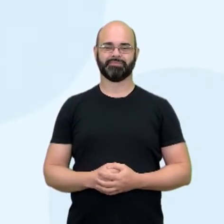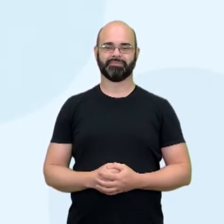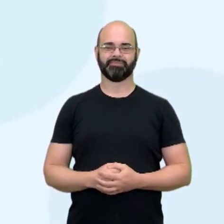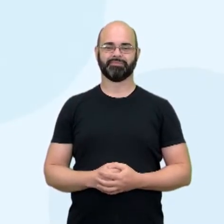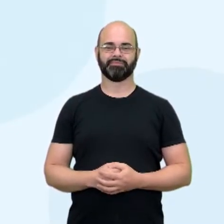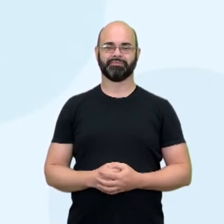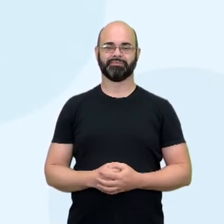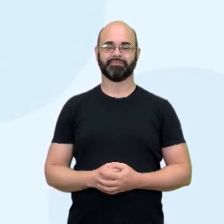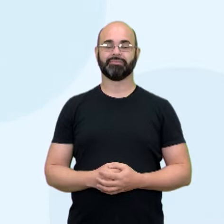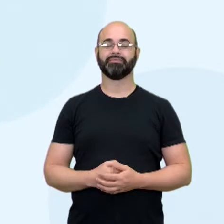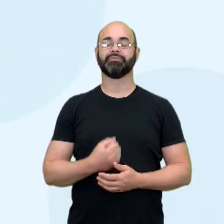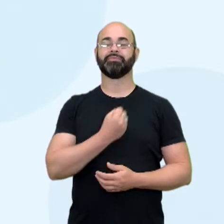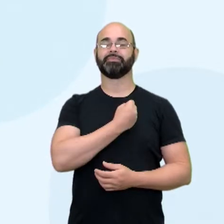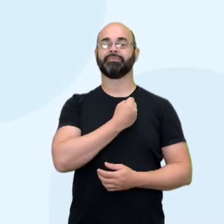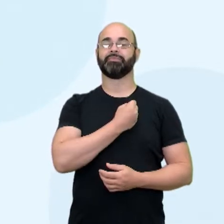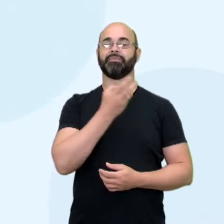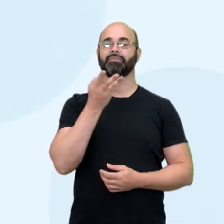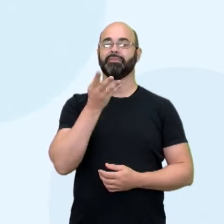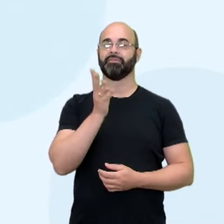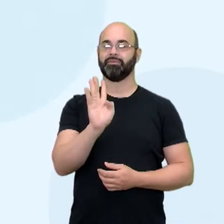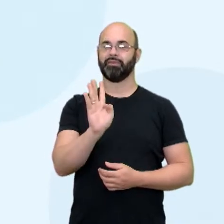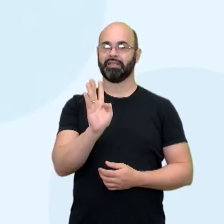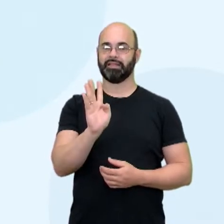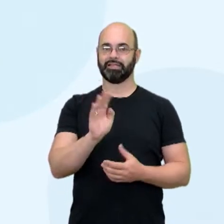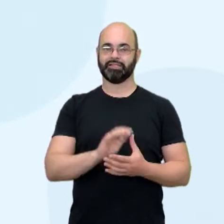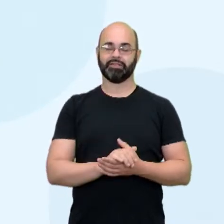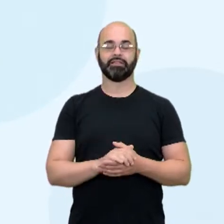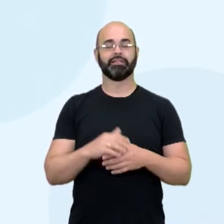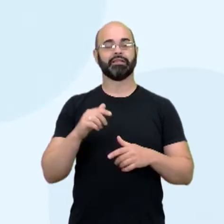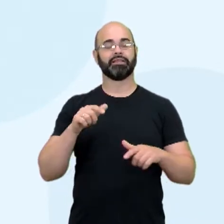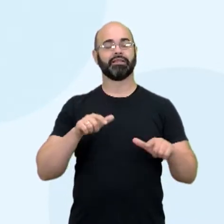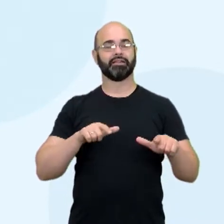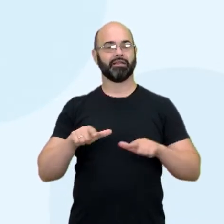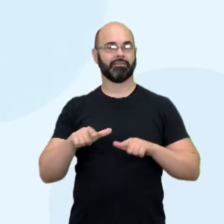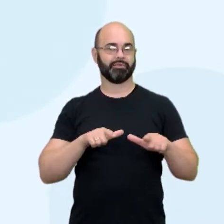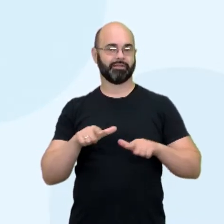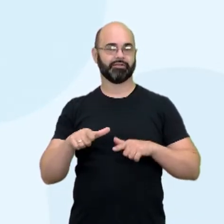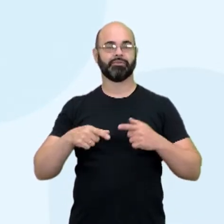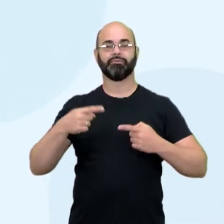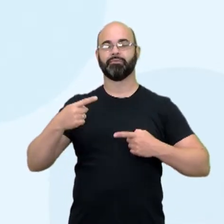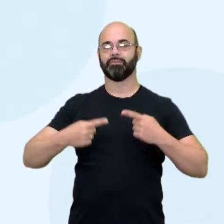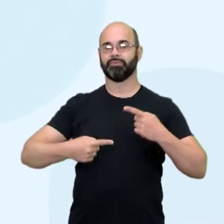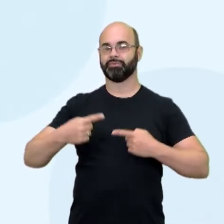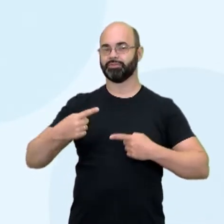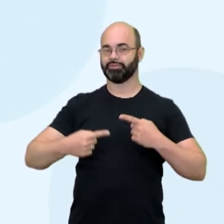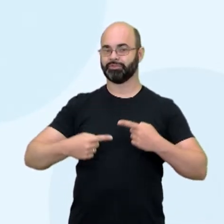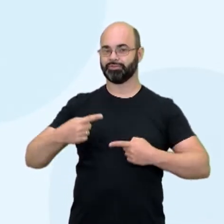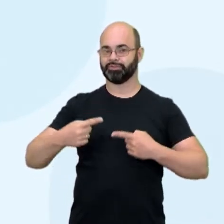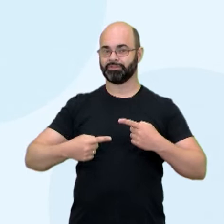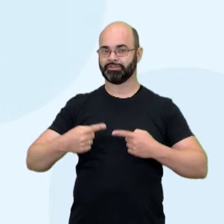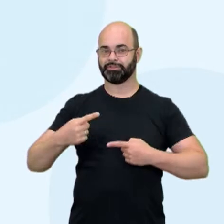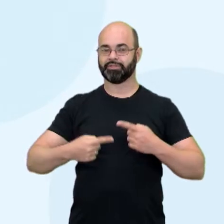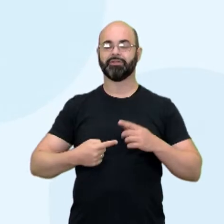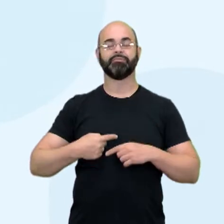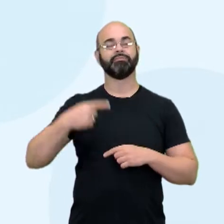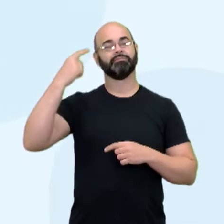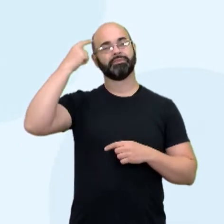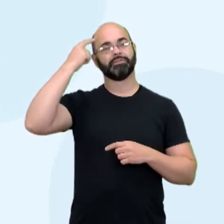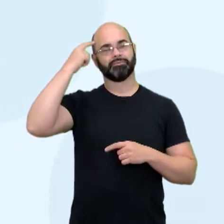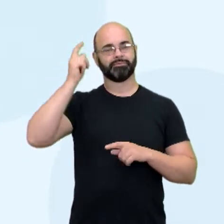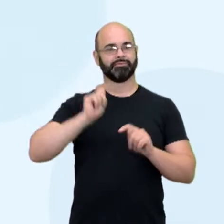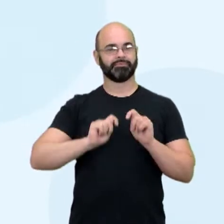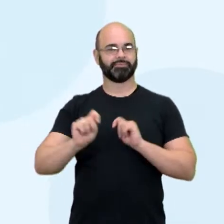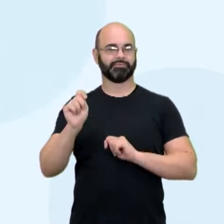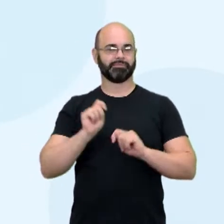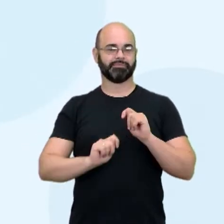componente 4, trabalho, política e pensamento econômico. Esse componente